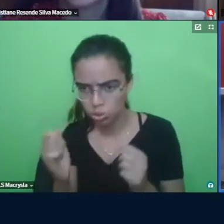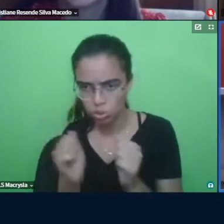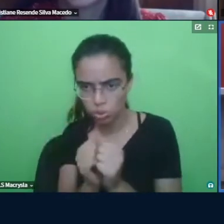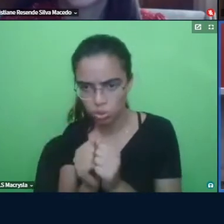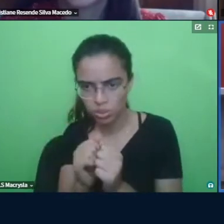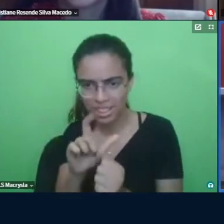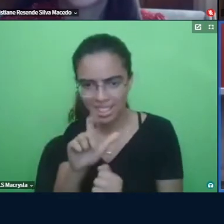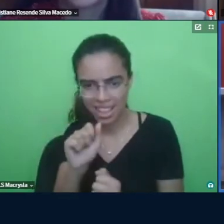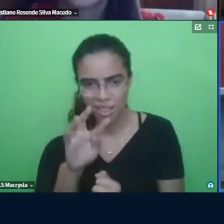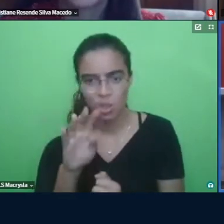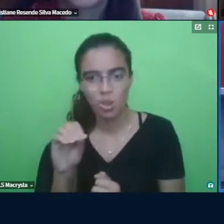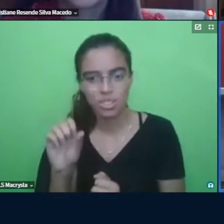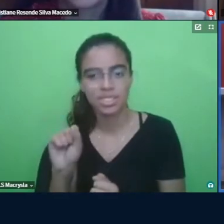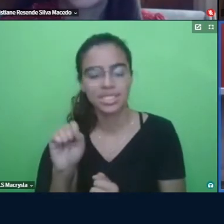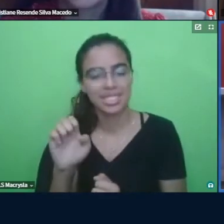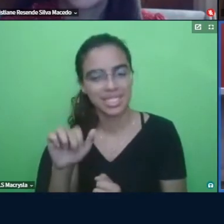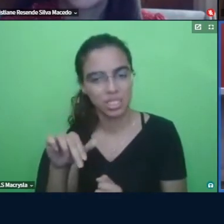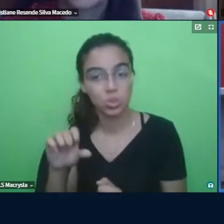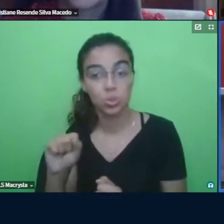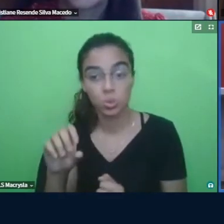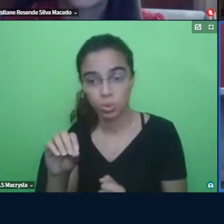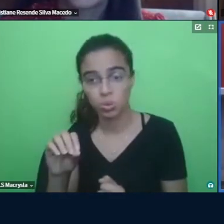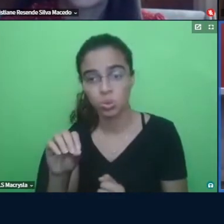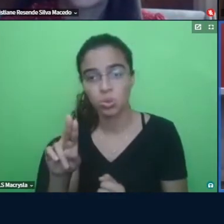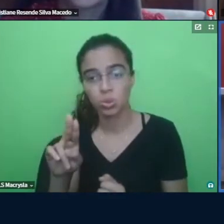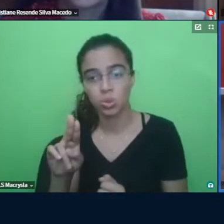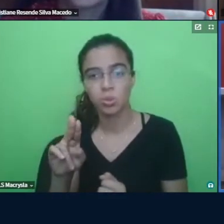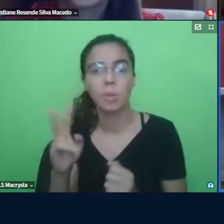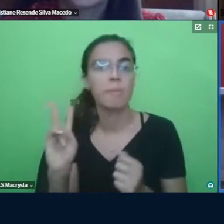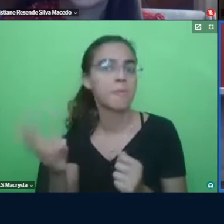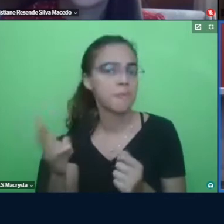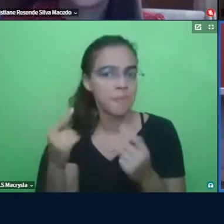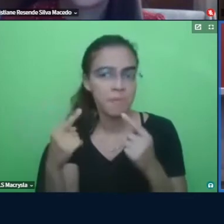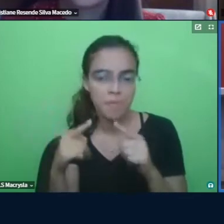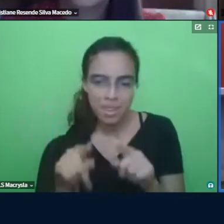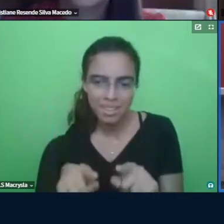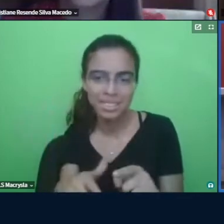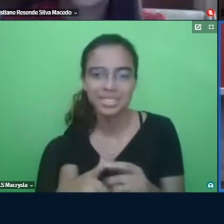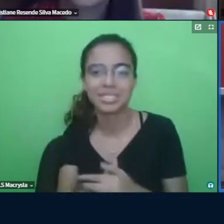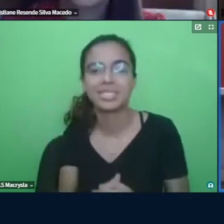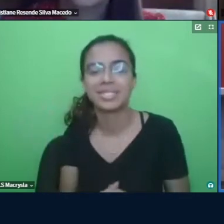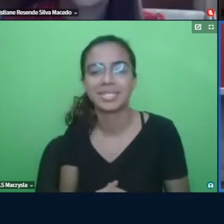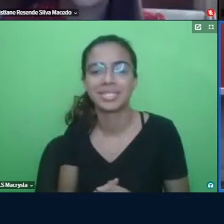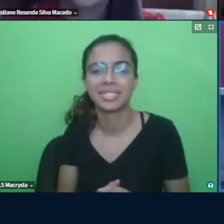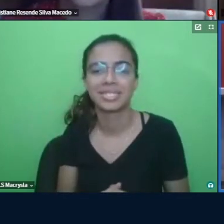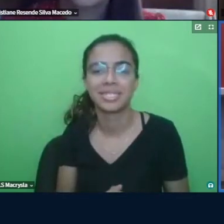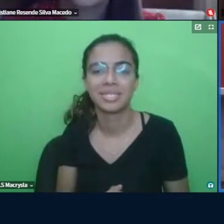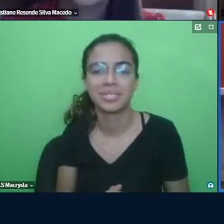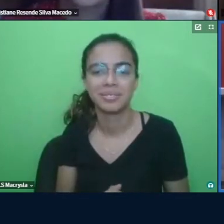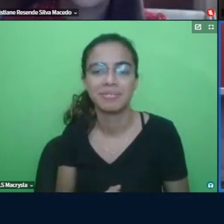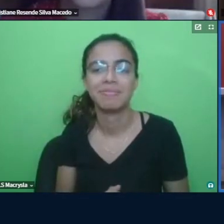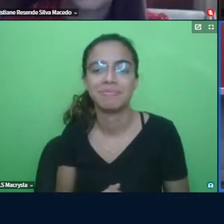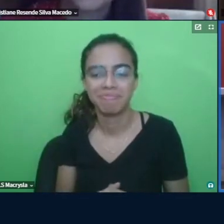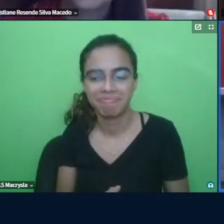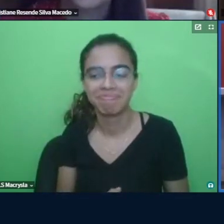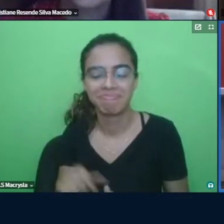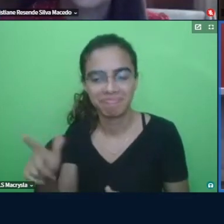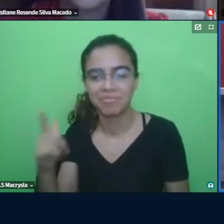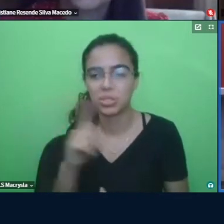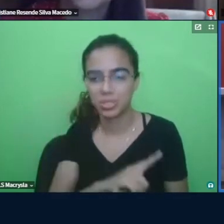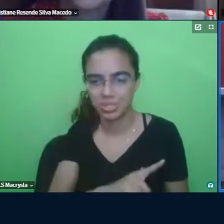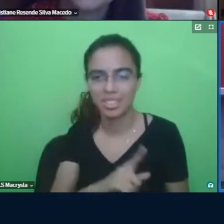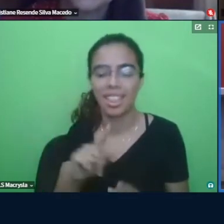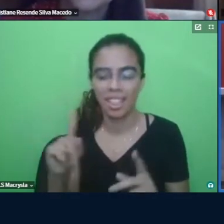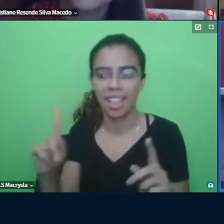senso ao mesmo tempo tá então isso foi muito desafiador mas ela